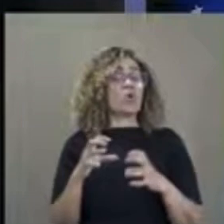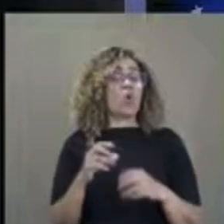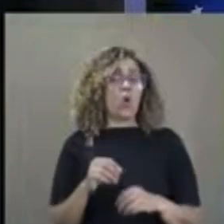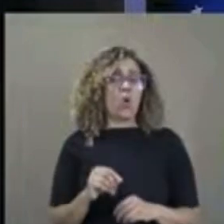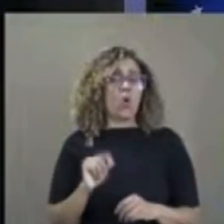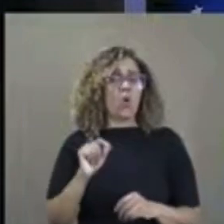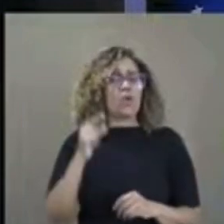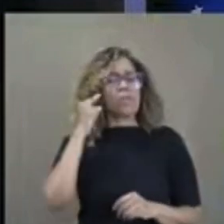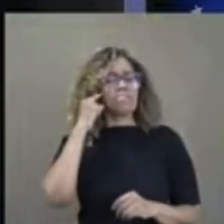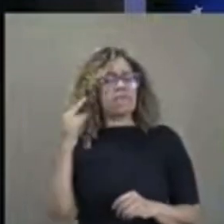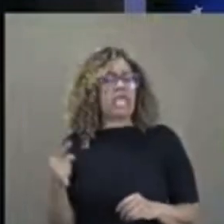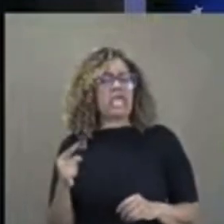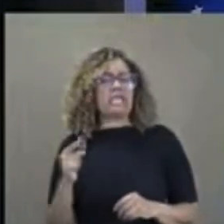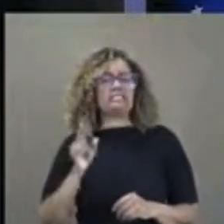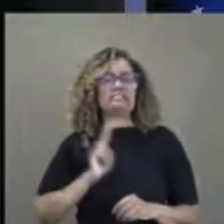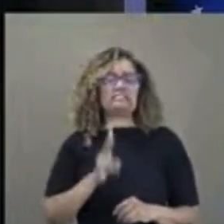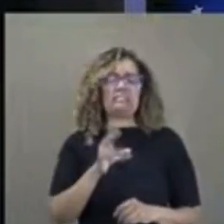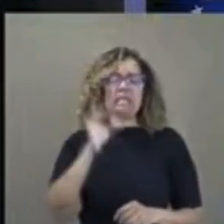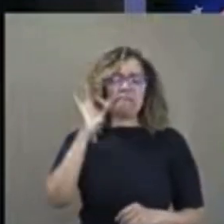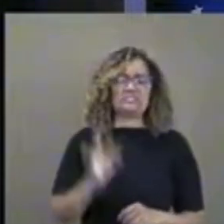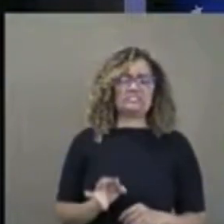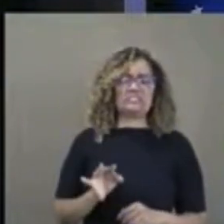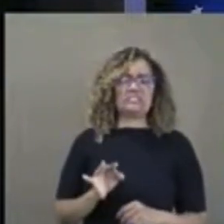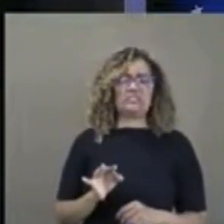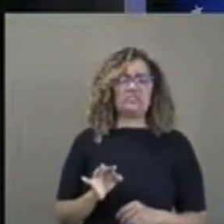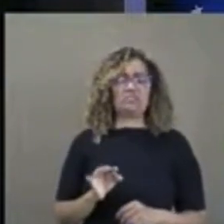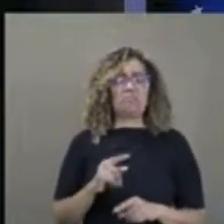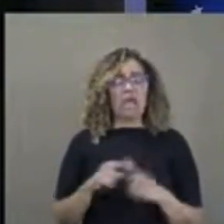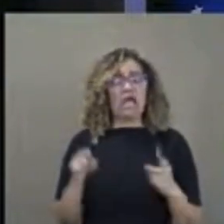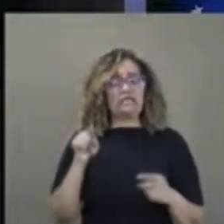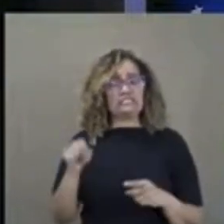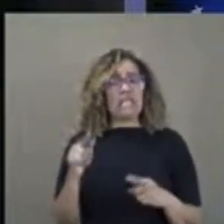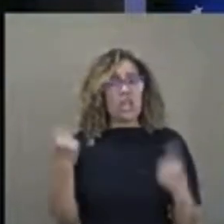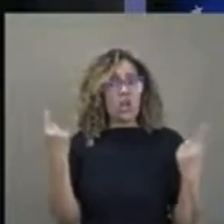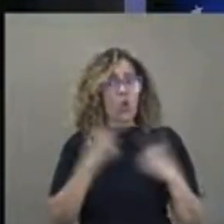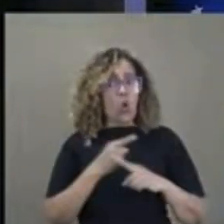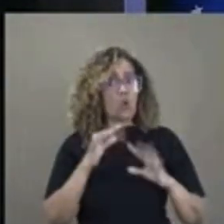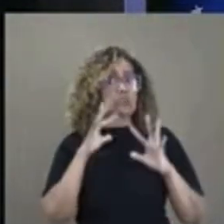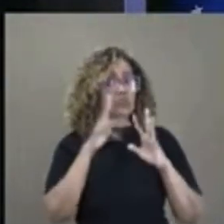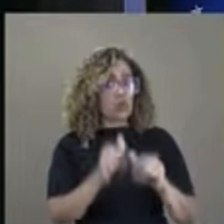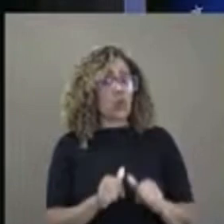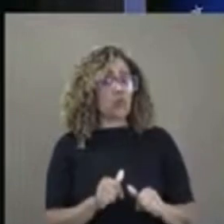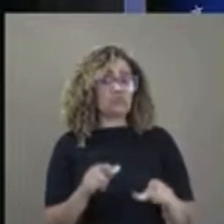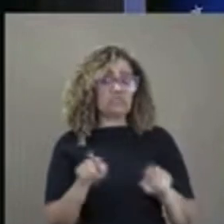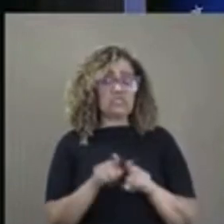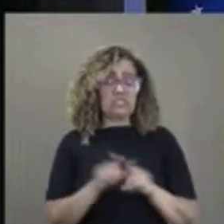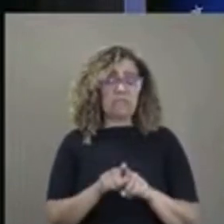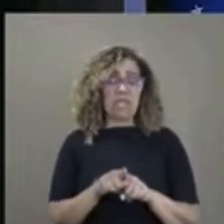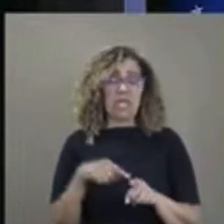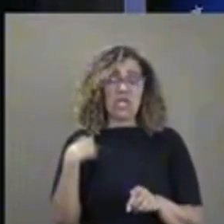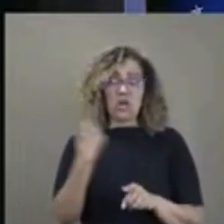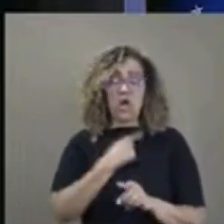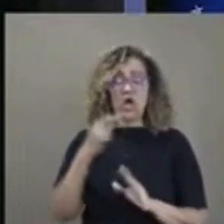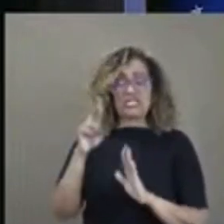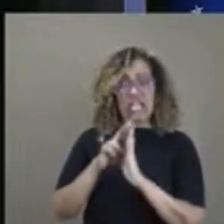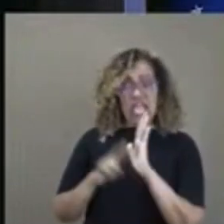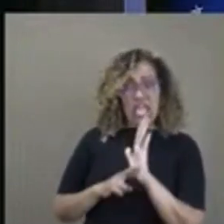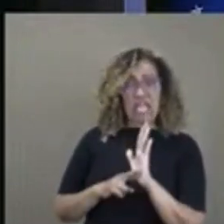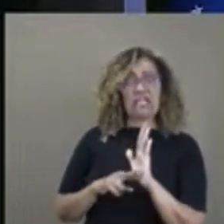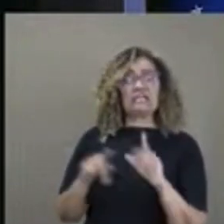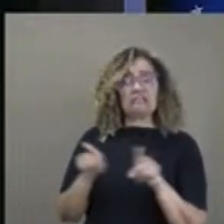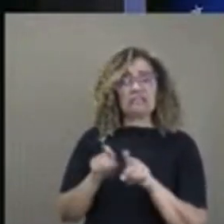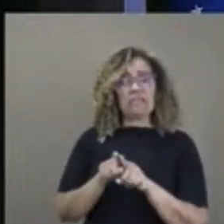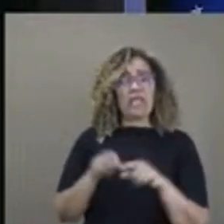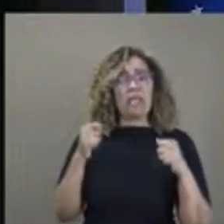correto, essas pautas conservadoras, ele é contra todas. Nós também somos contra o que ele pensa. A regra da boa convivência, para conviver, tem que